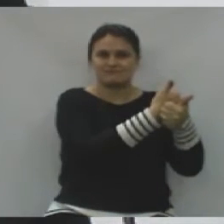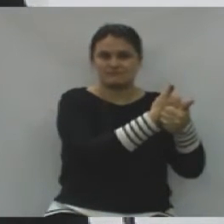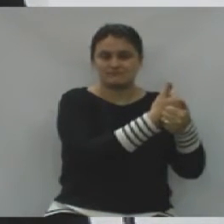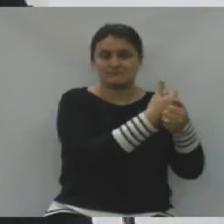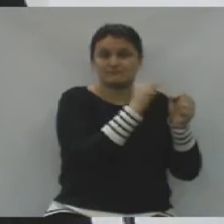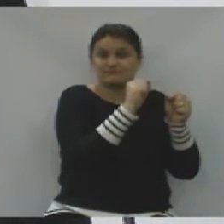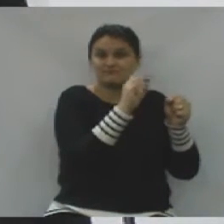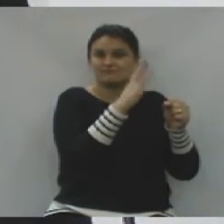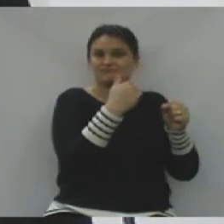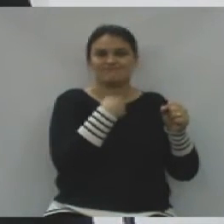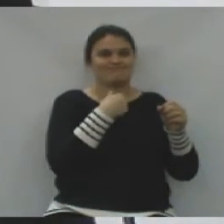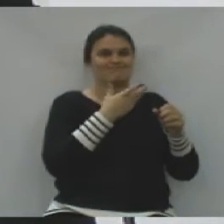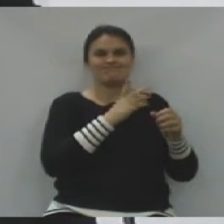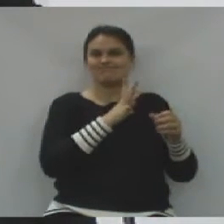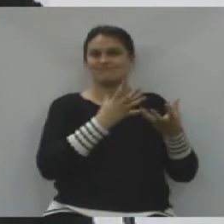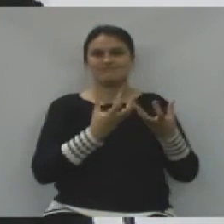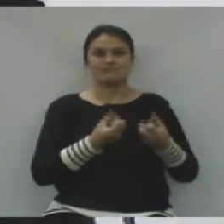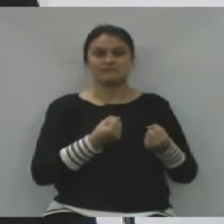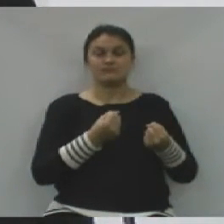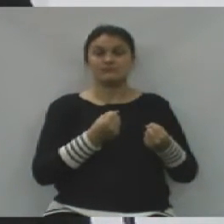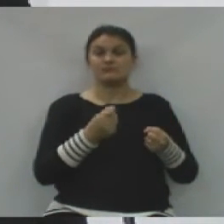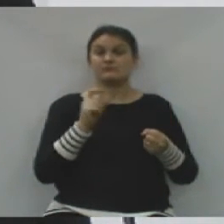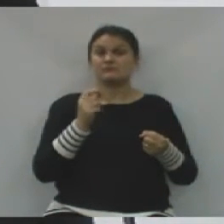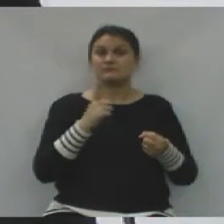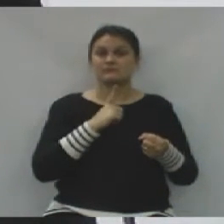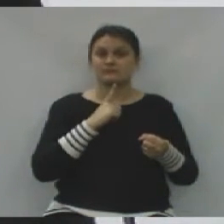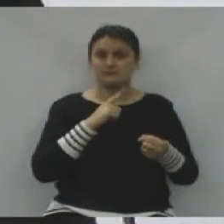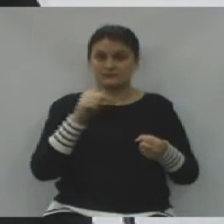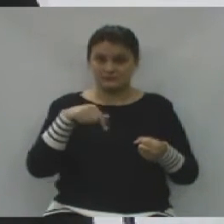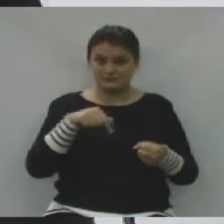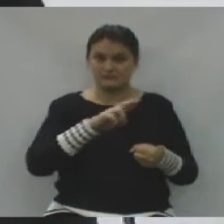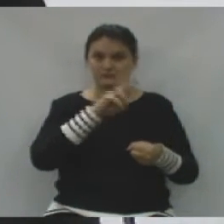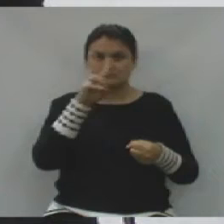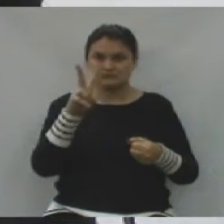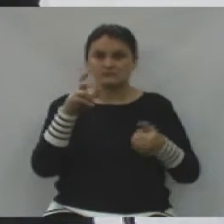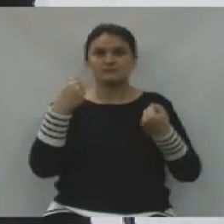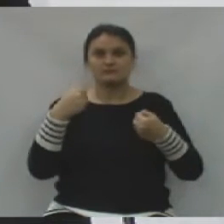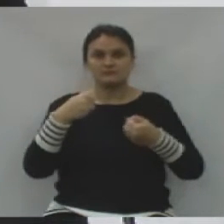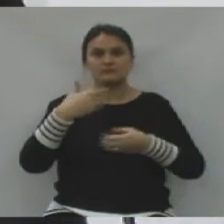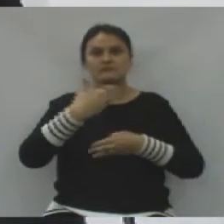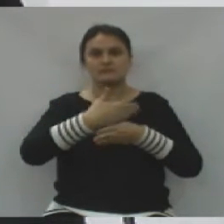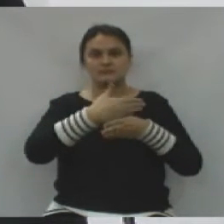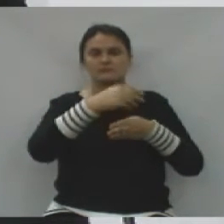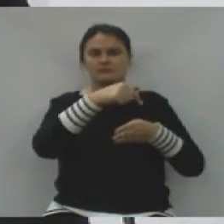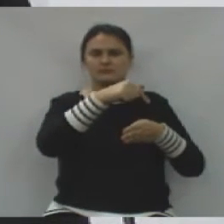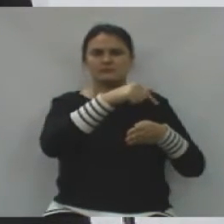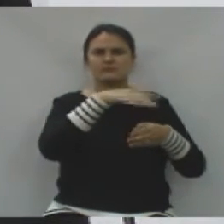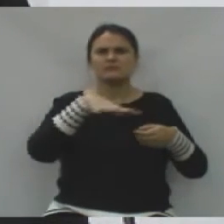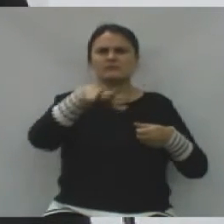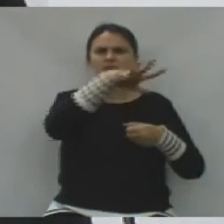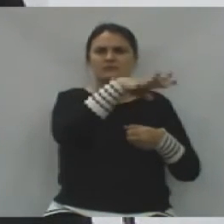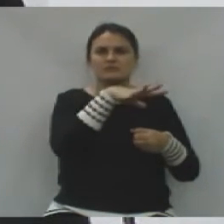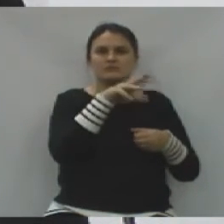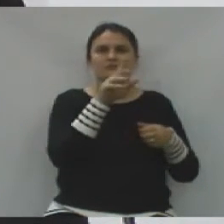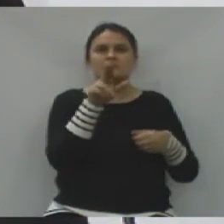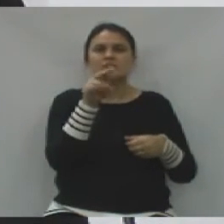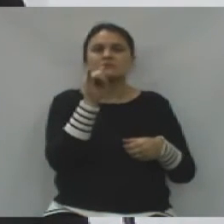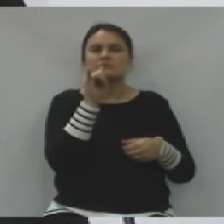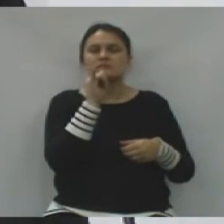E discordo. Agora, o que eu acho que a União da Vitória precisa é construir um presídio para a União da Vitória e região, é exemplo de Porto União.